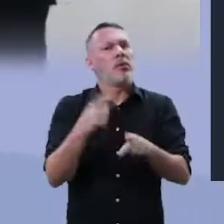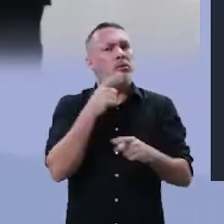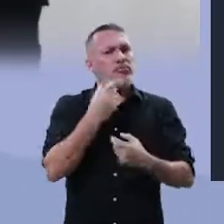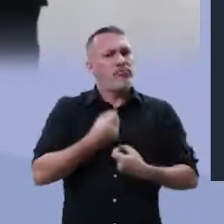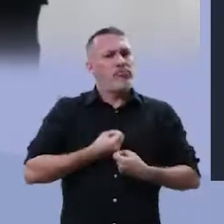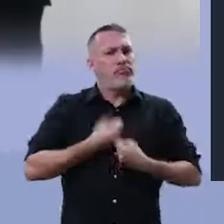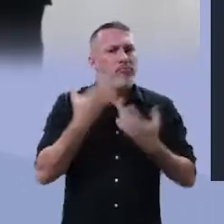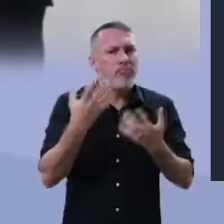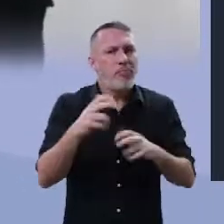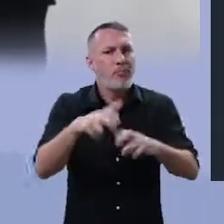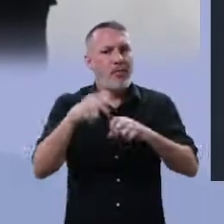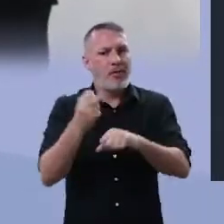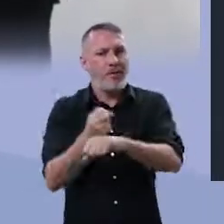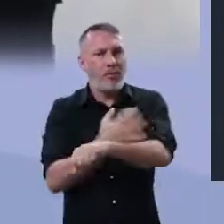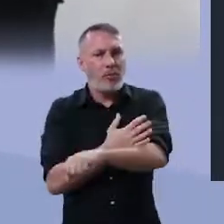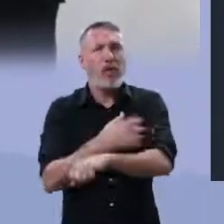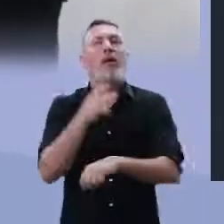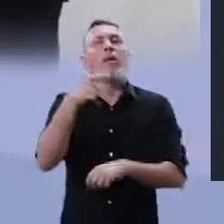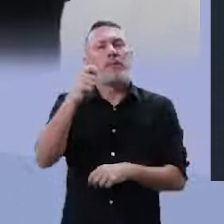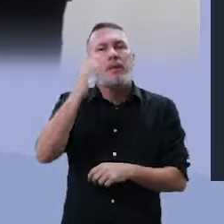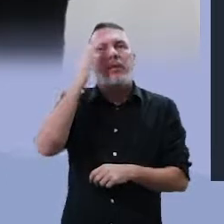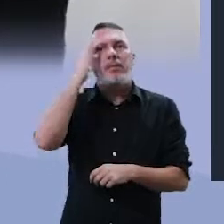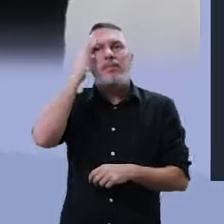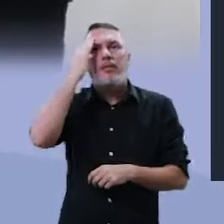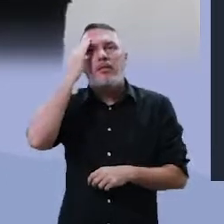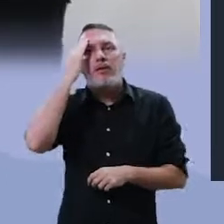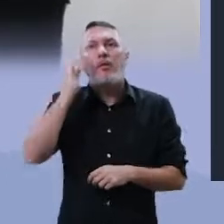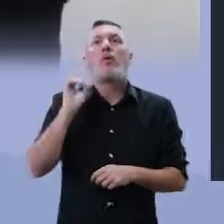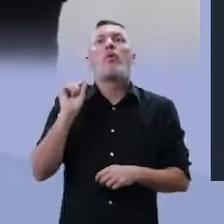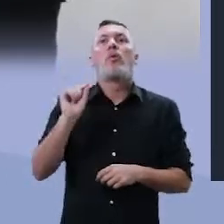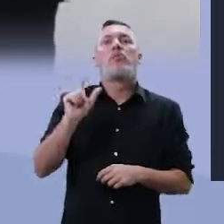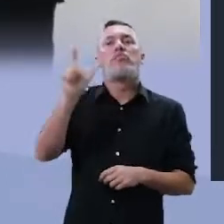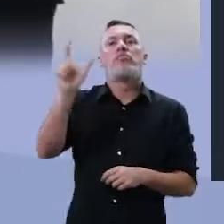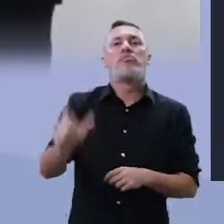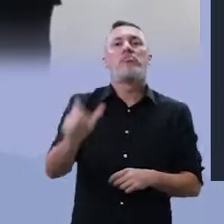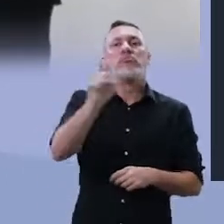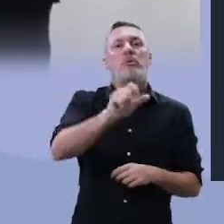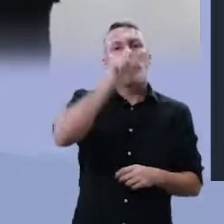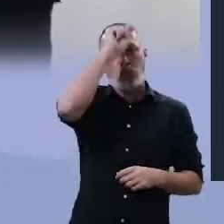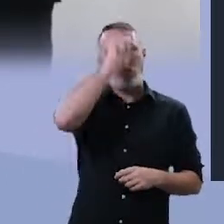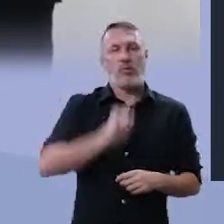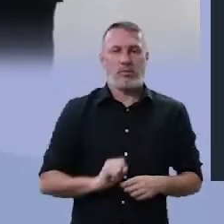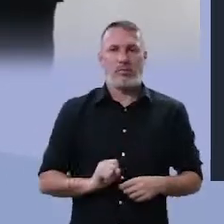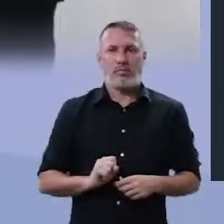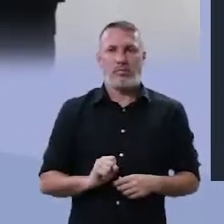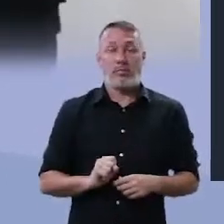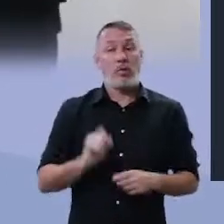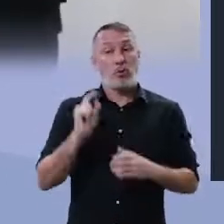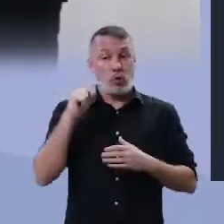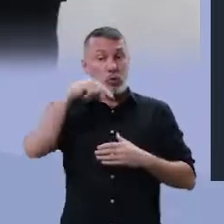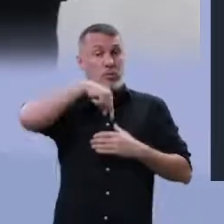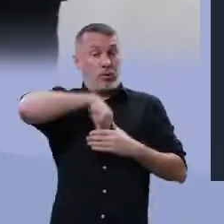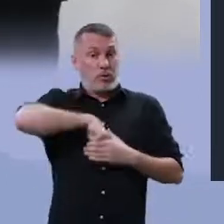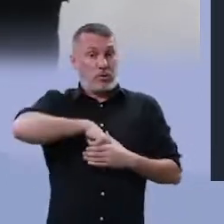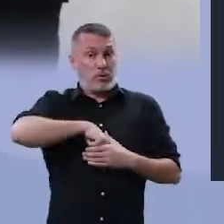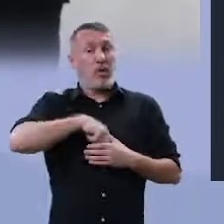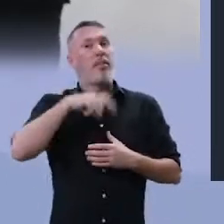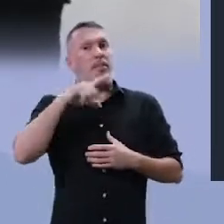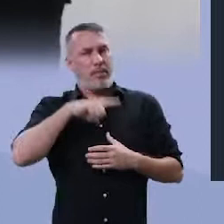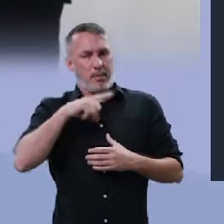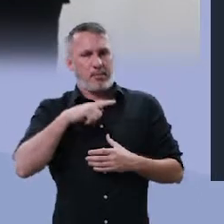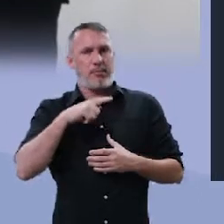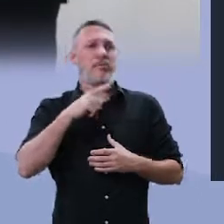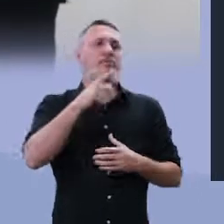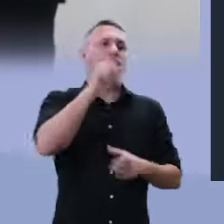expressar por meio das emoções, eu preciso entender que é preciso haver um sujeito. Então se há subjetividade,